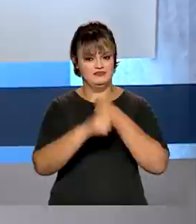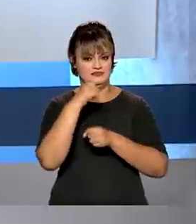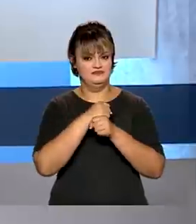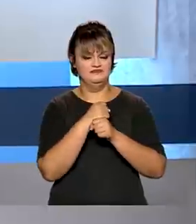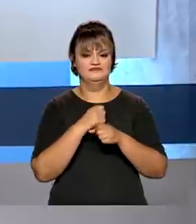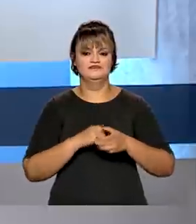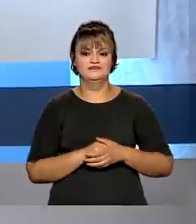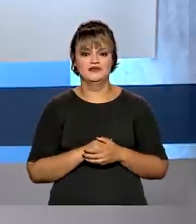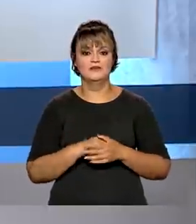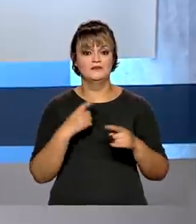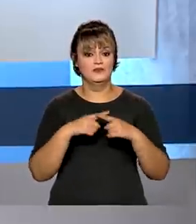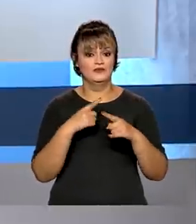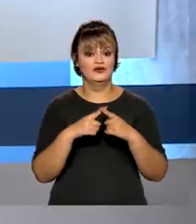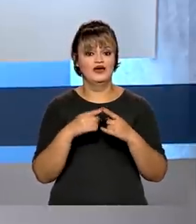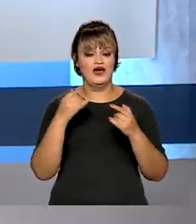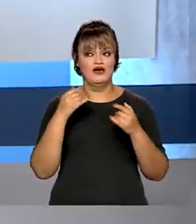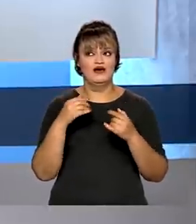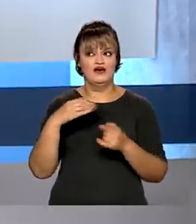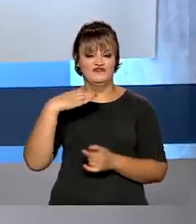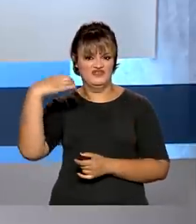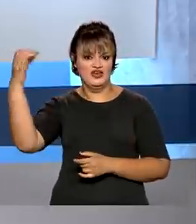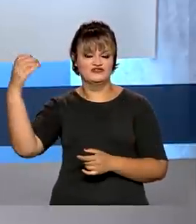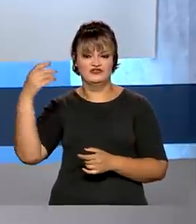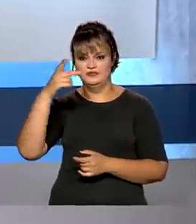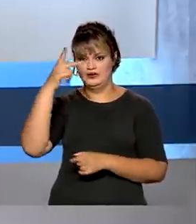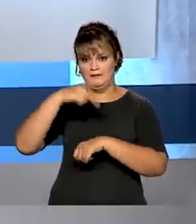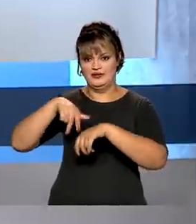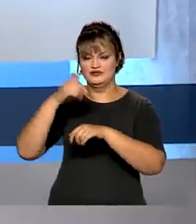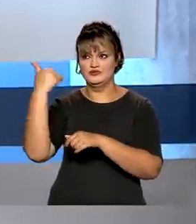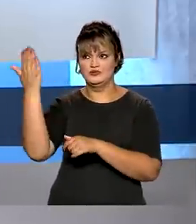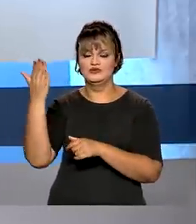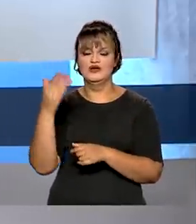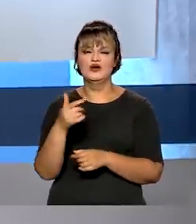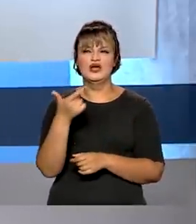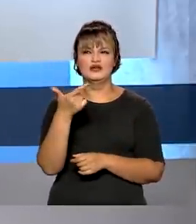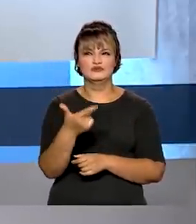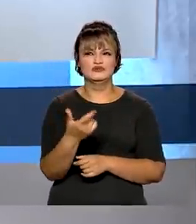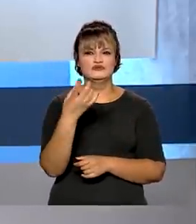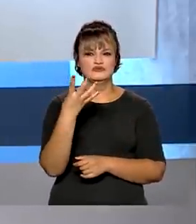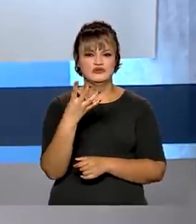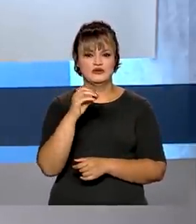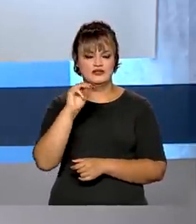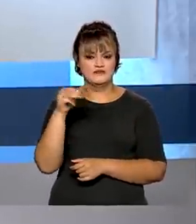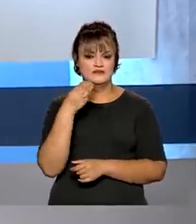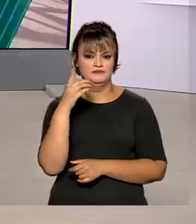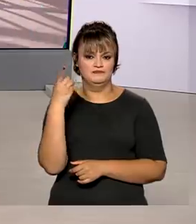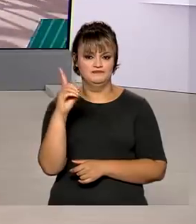2021, quando o gasto internacional de brasileiros chegou a R 240 milhões.